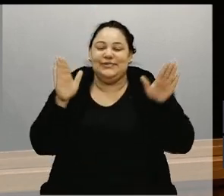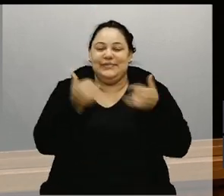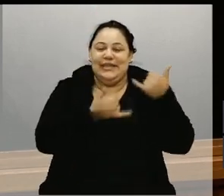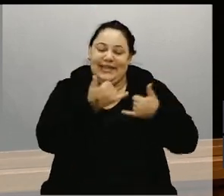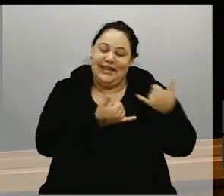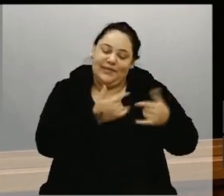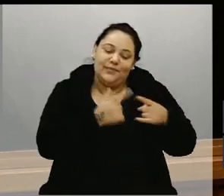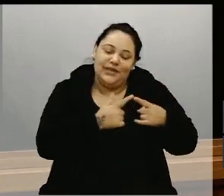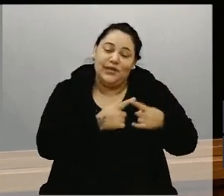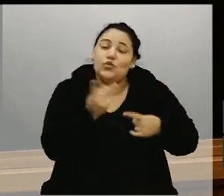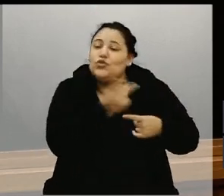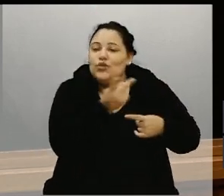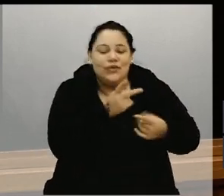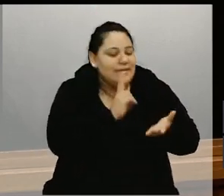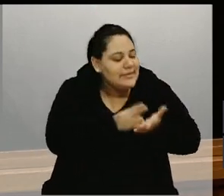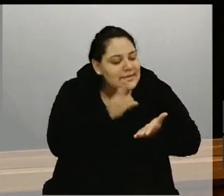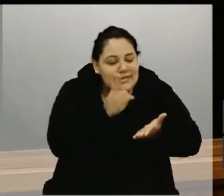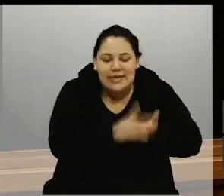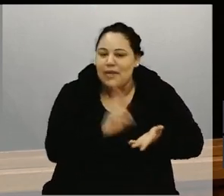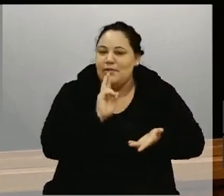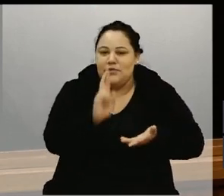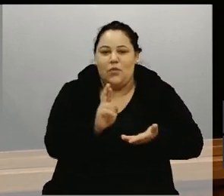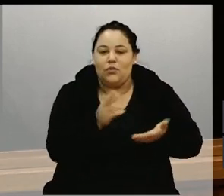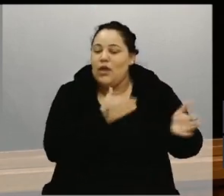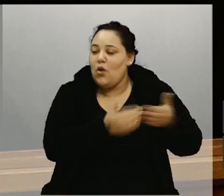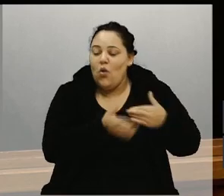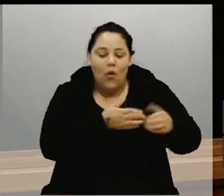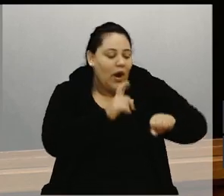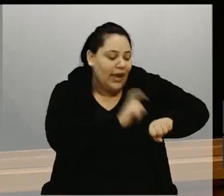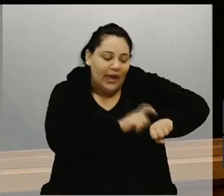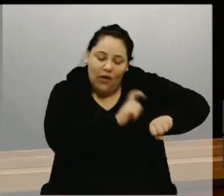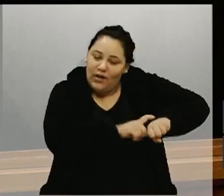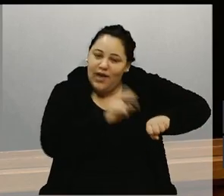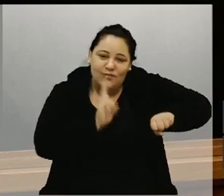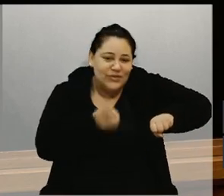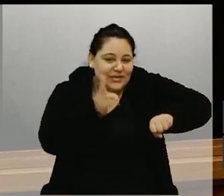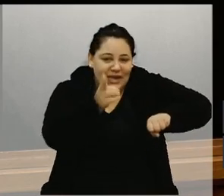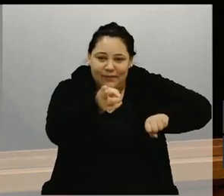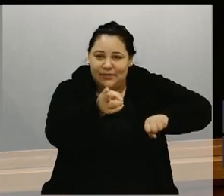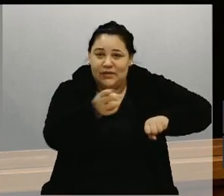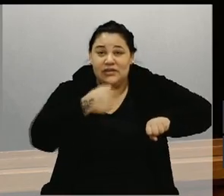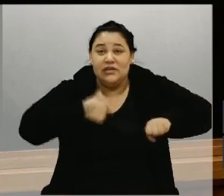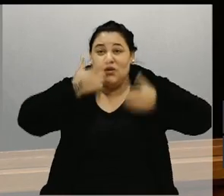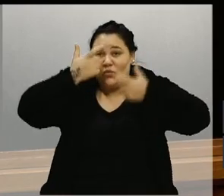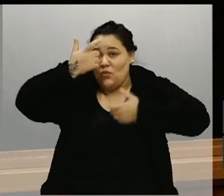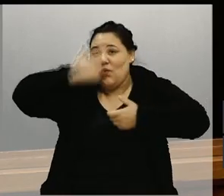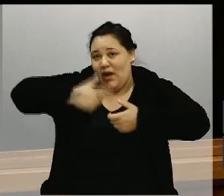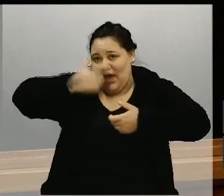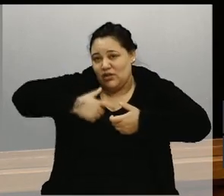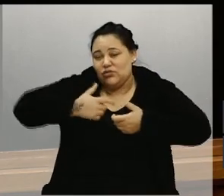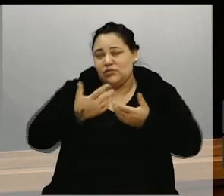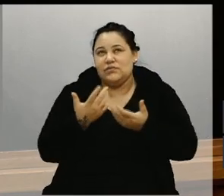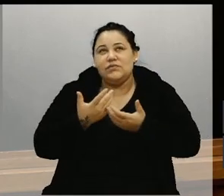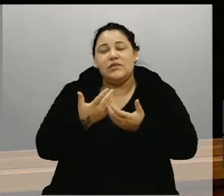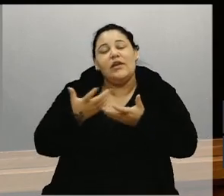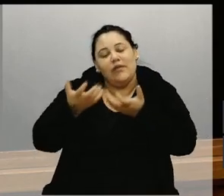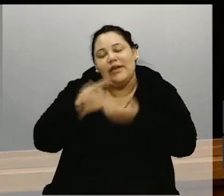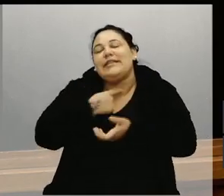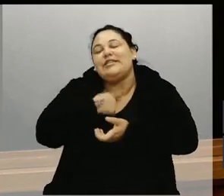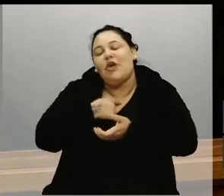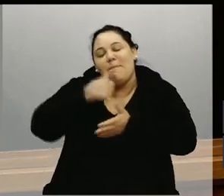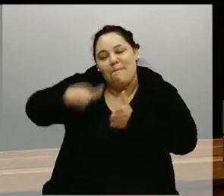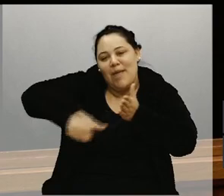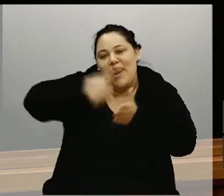outro sempre responderam a qualquer horário, então acho que esse, também desejo a melhoras para o